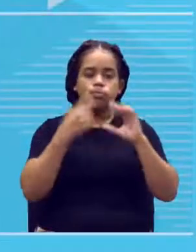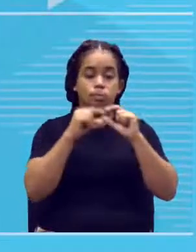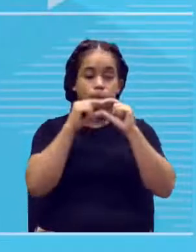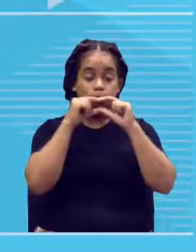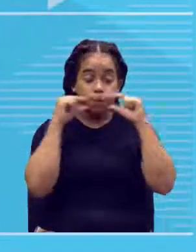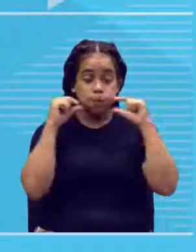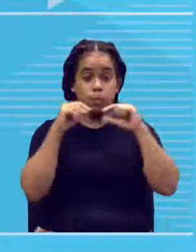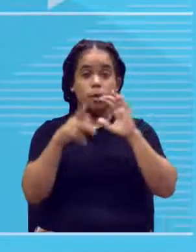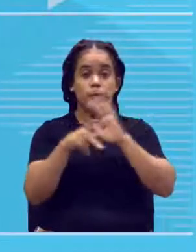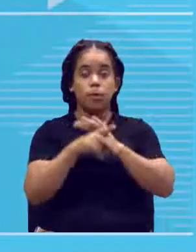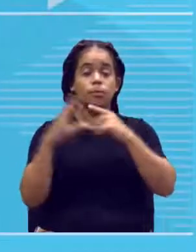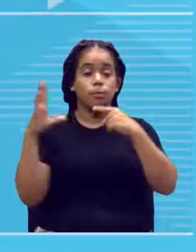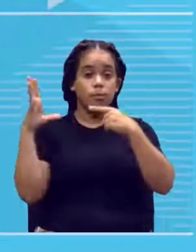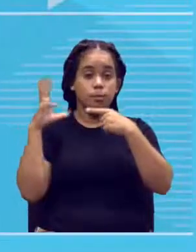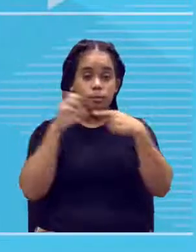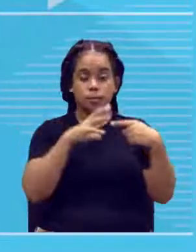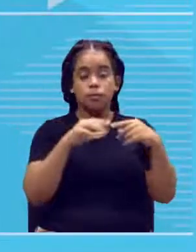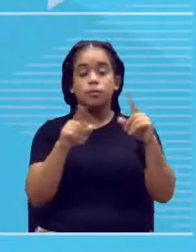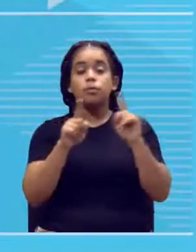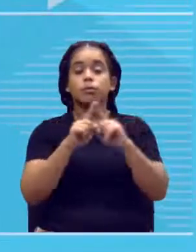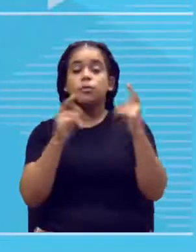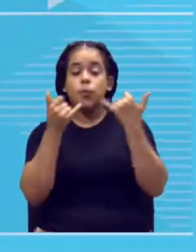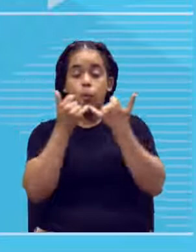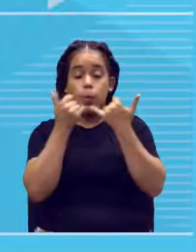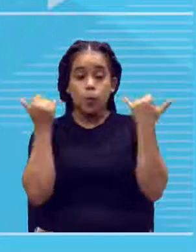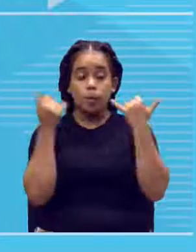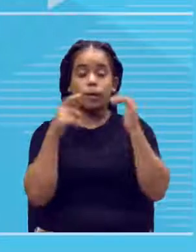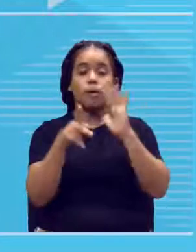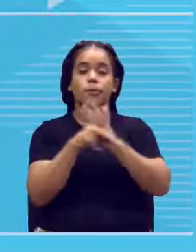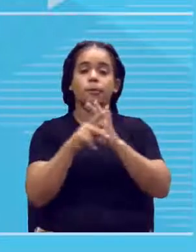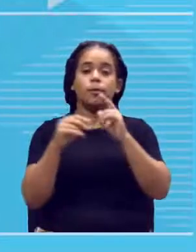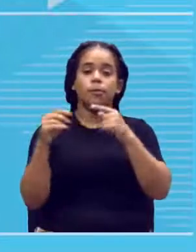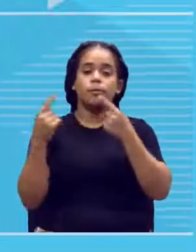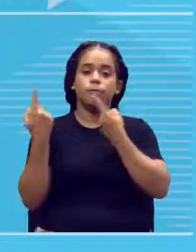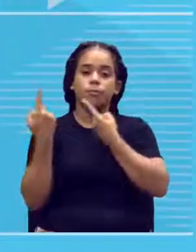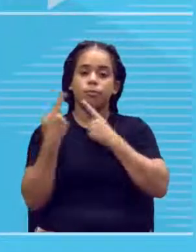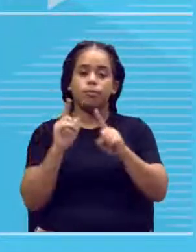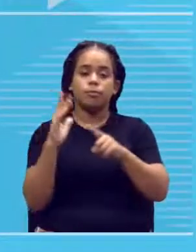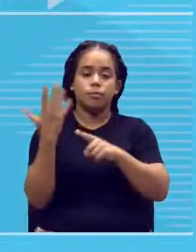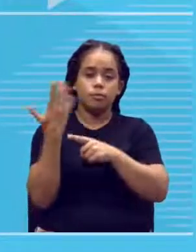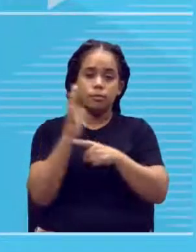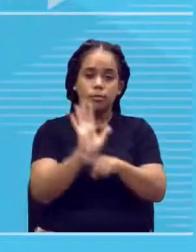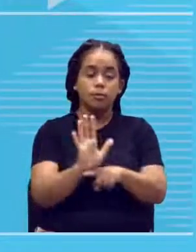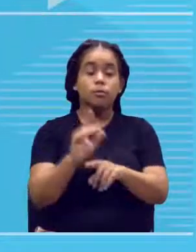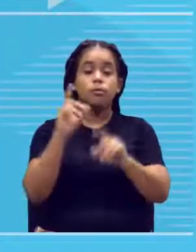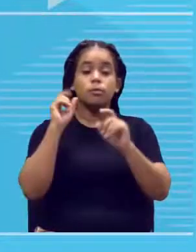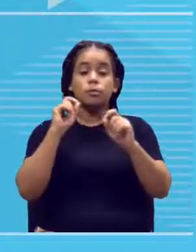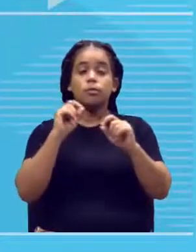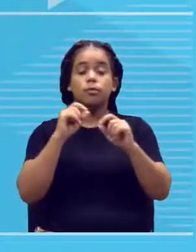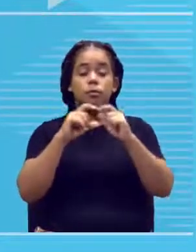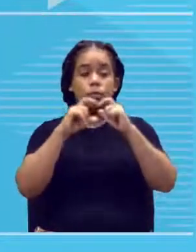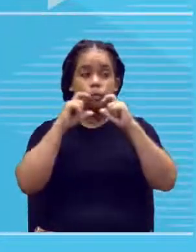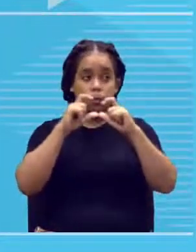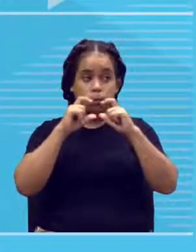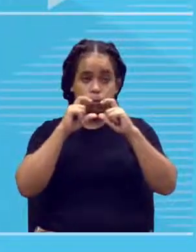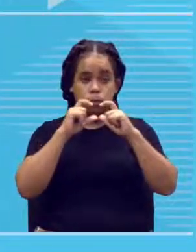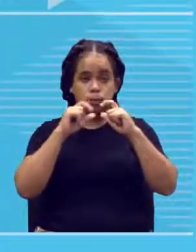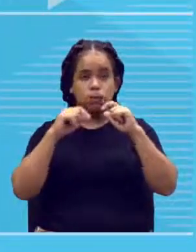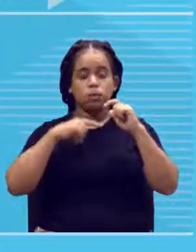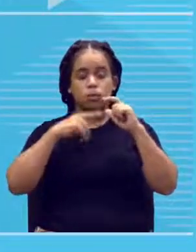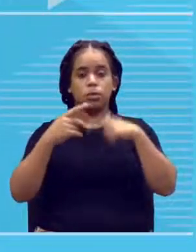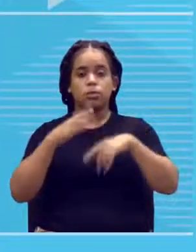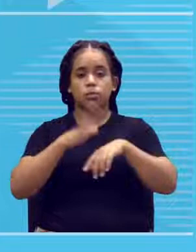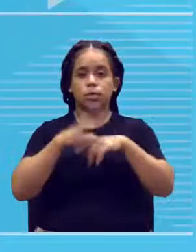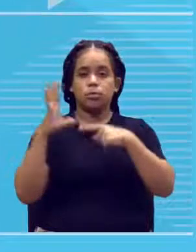grosso sobrepõe o lábio fino, porque ele é dominante em relação à característica. Se você for para